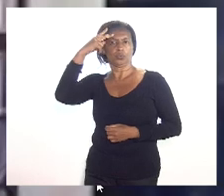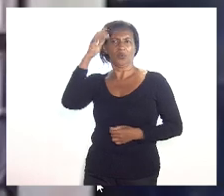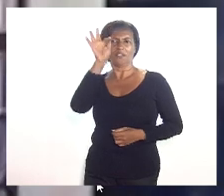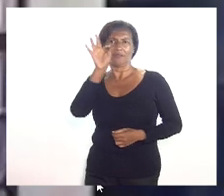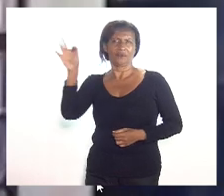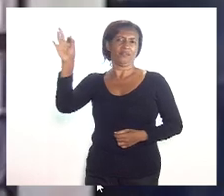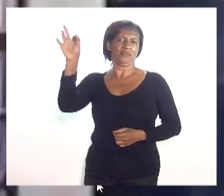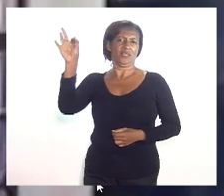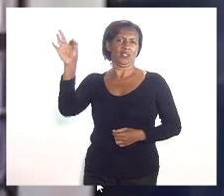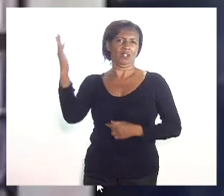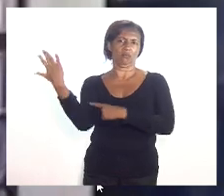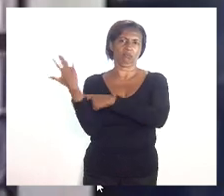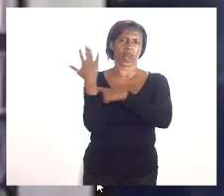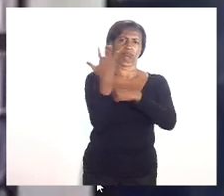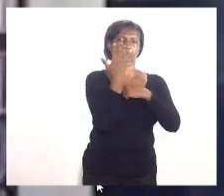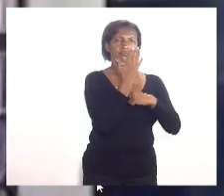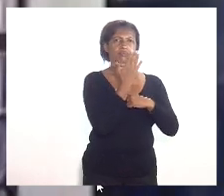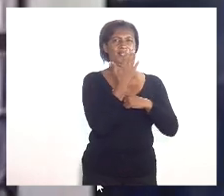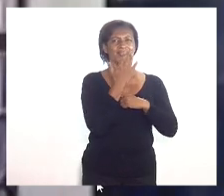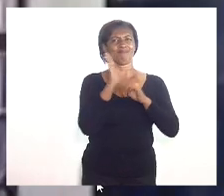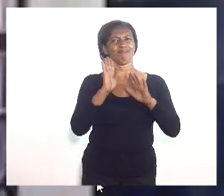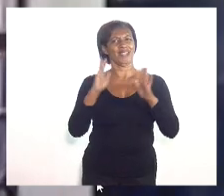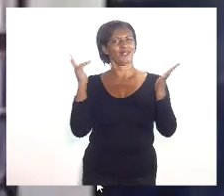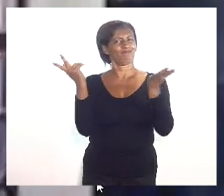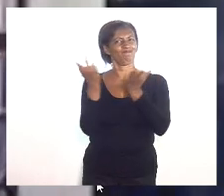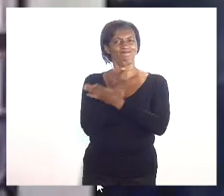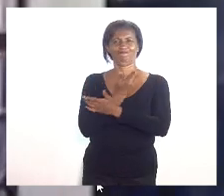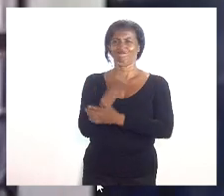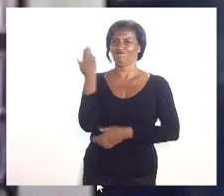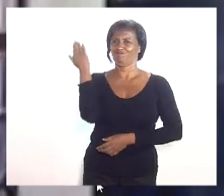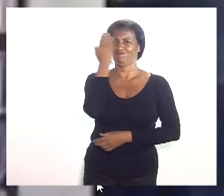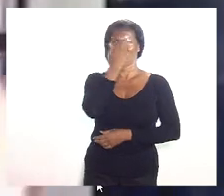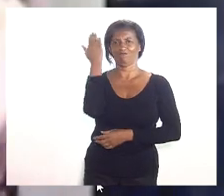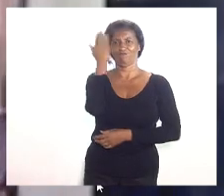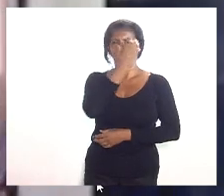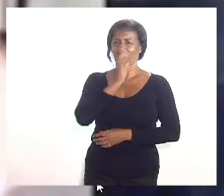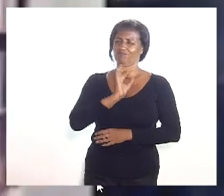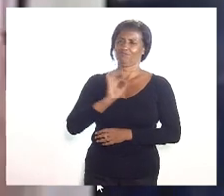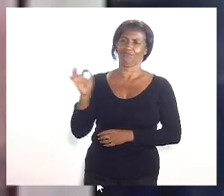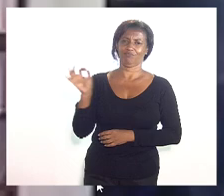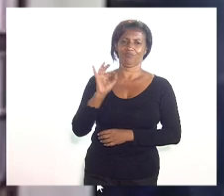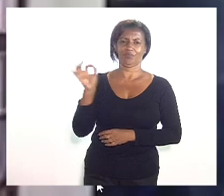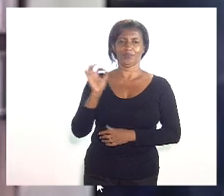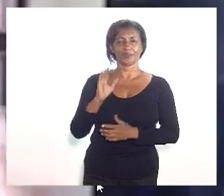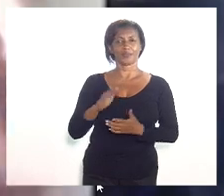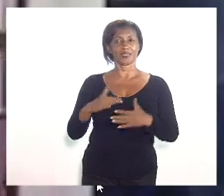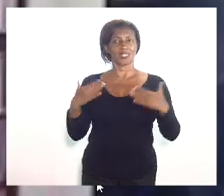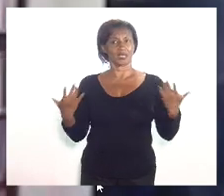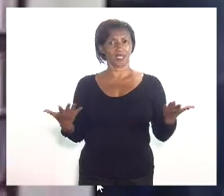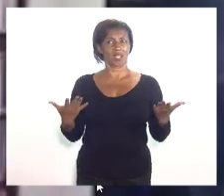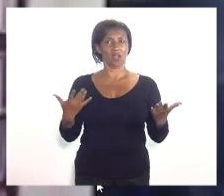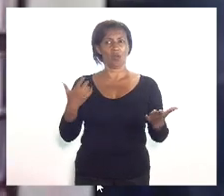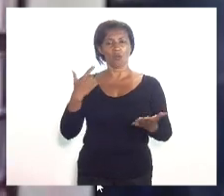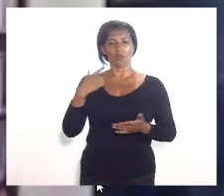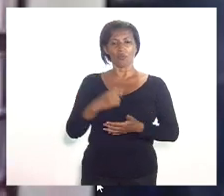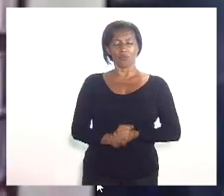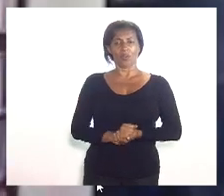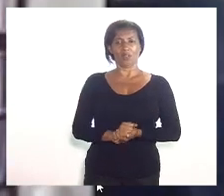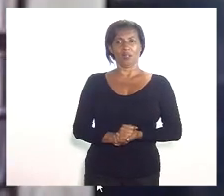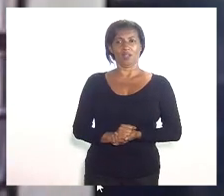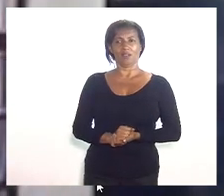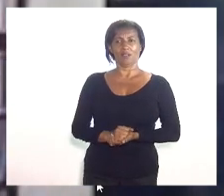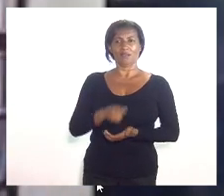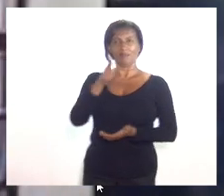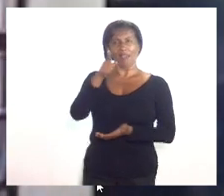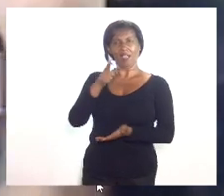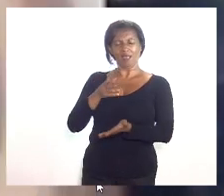não é isso que a gente está vendo. Não é isso que a gente está vendo. Então pega a estrada a cidade de